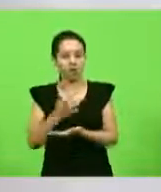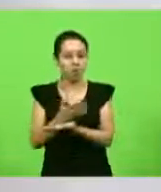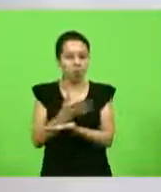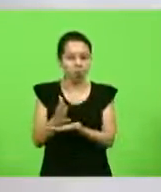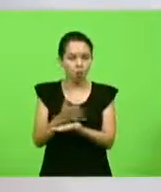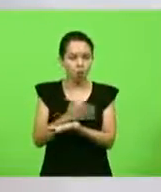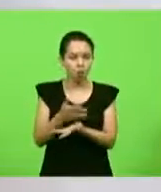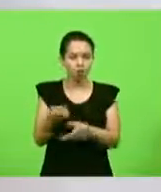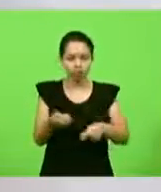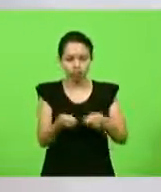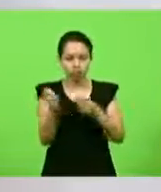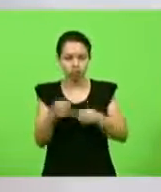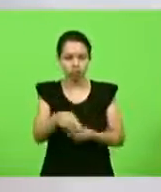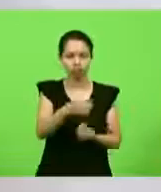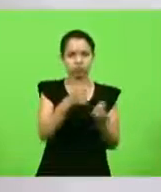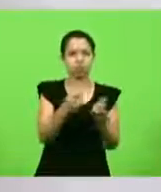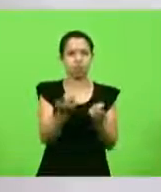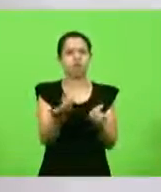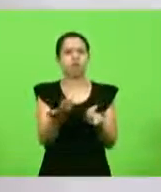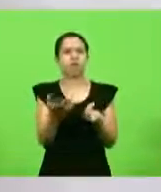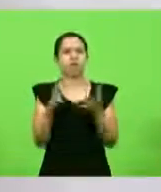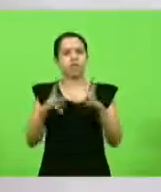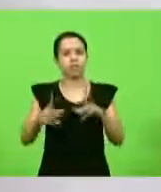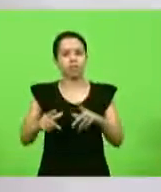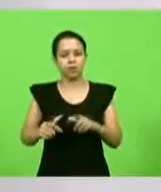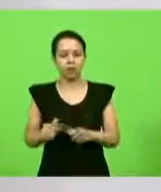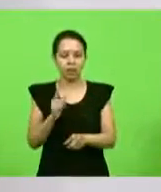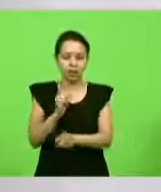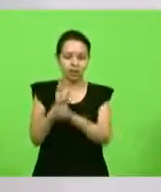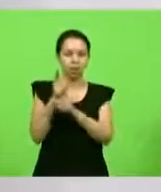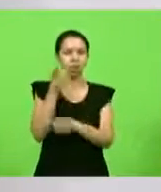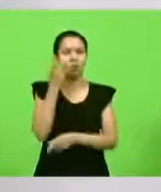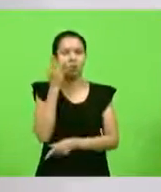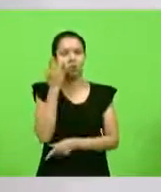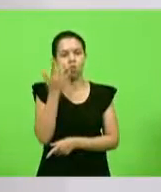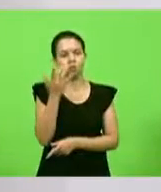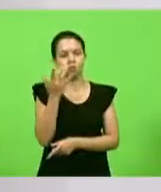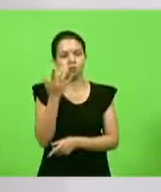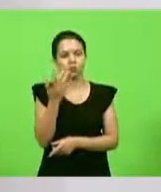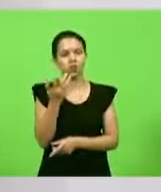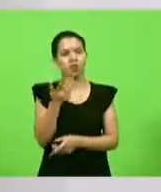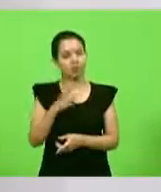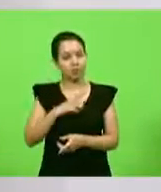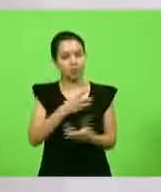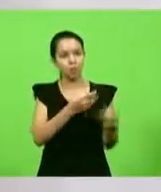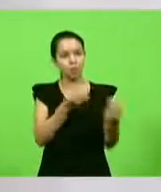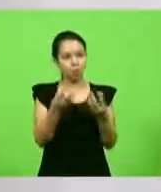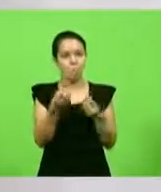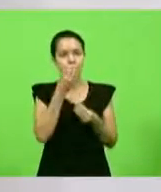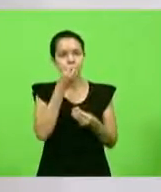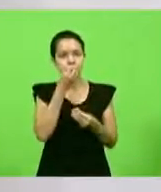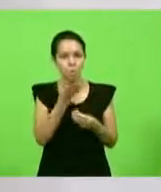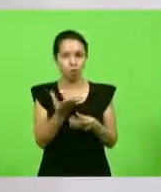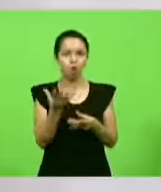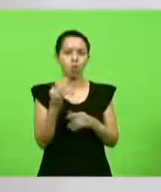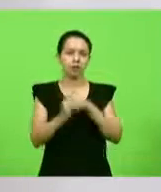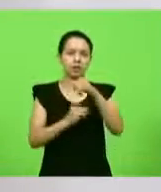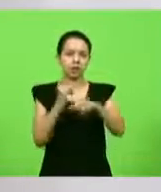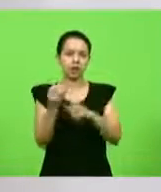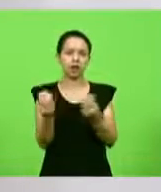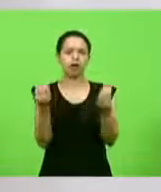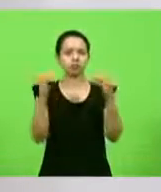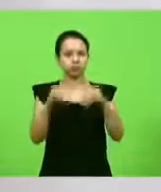você vai dividindo, limpando, organizando até achar. Então, tem muita coisa boa na internet. Eu sugiro para você que está me escutando,